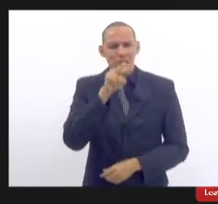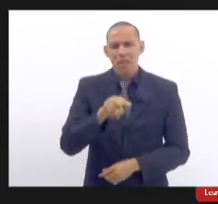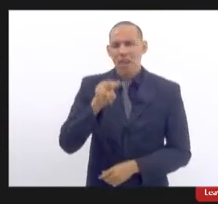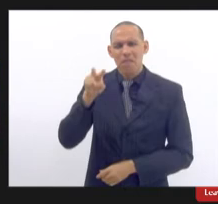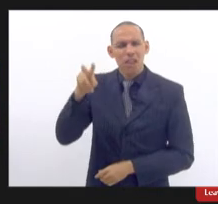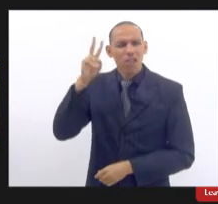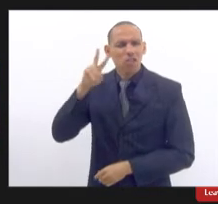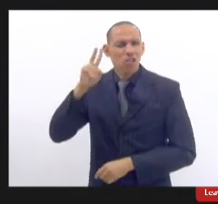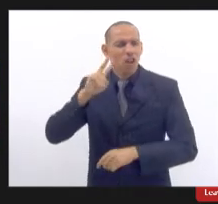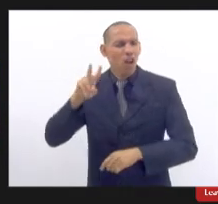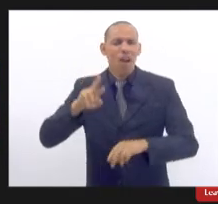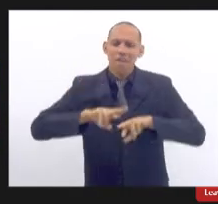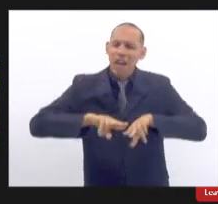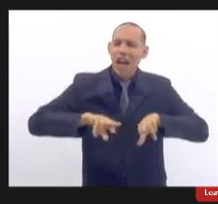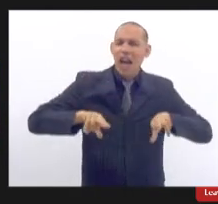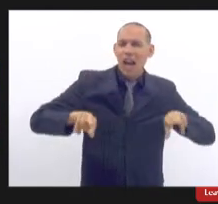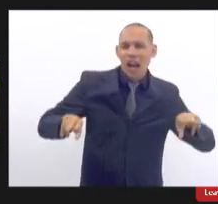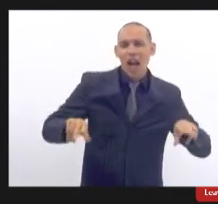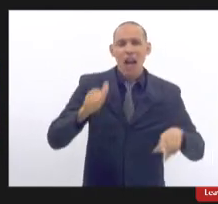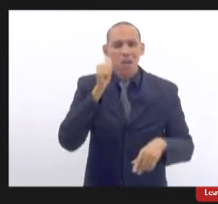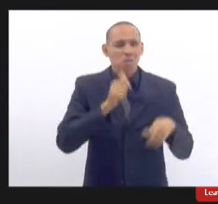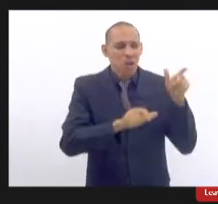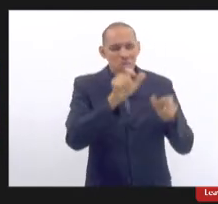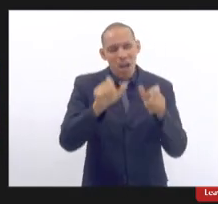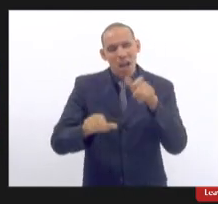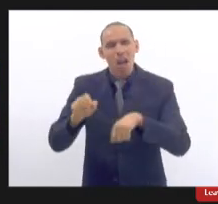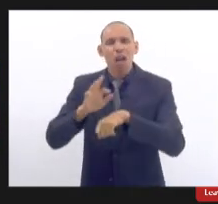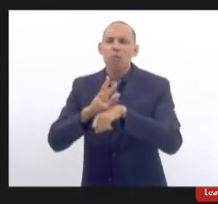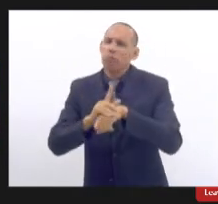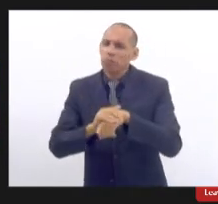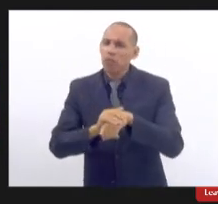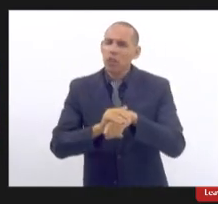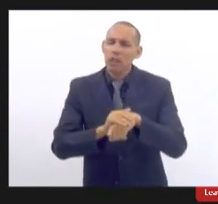das mulheres que estavam doentes por conta disso até então eram